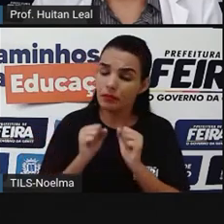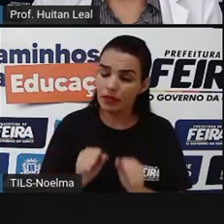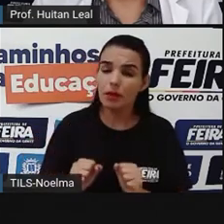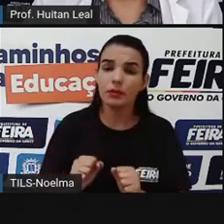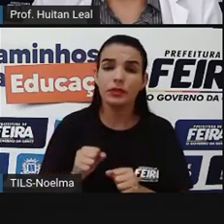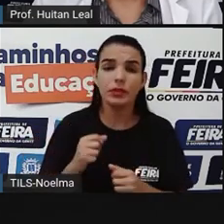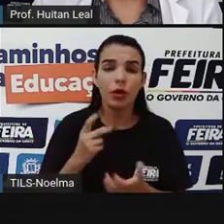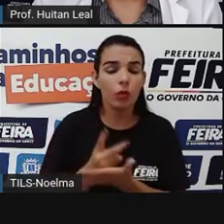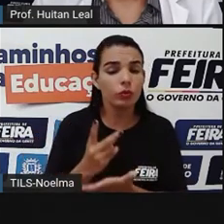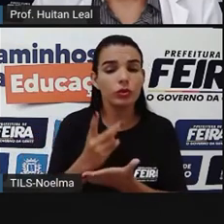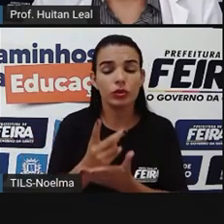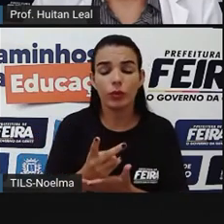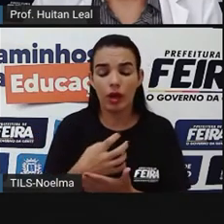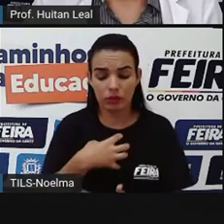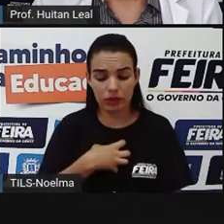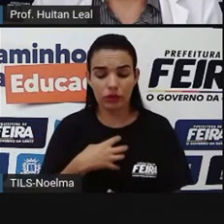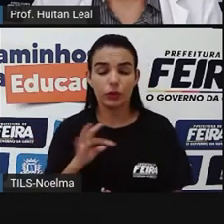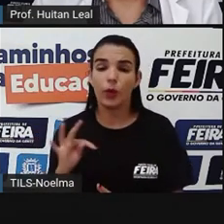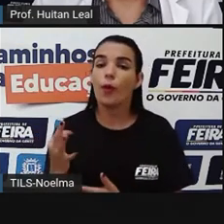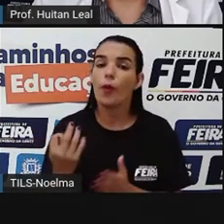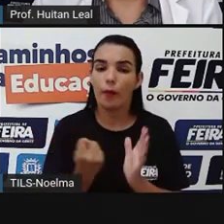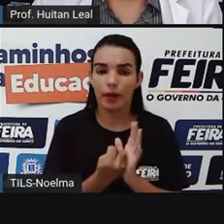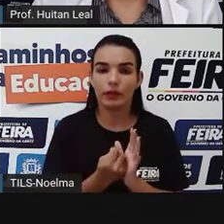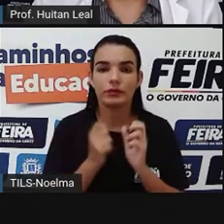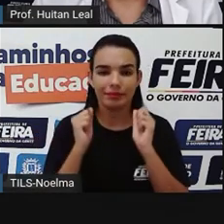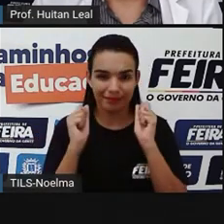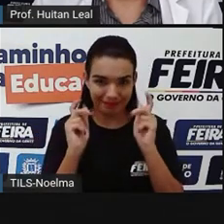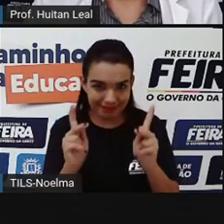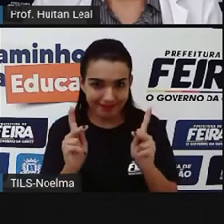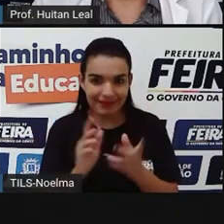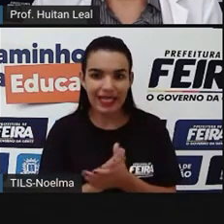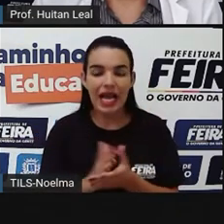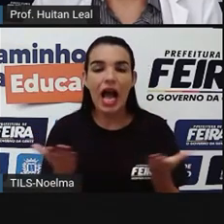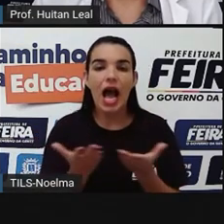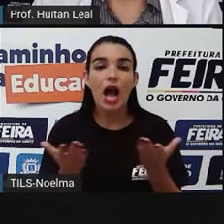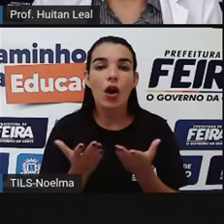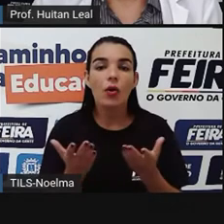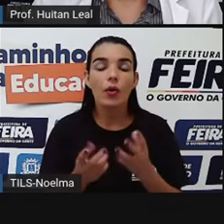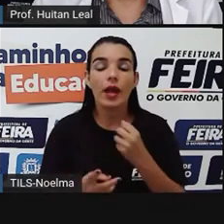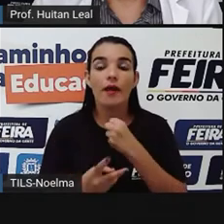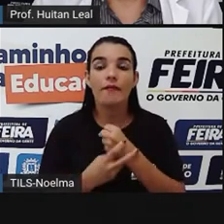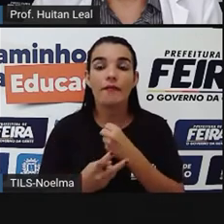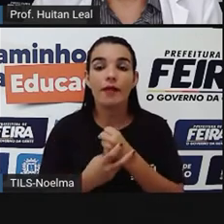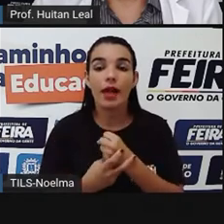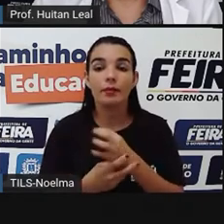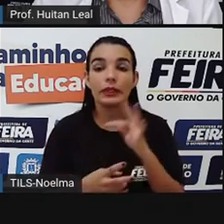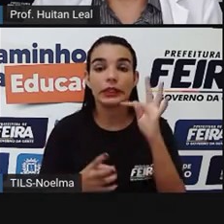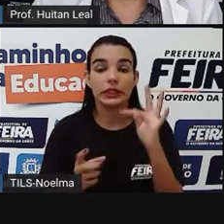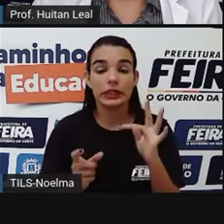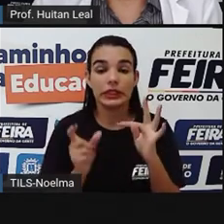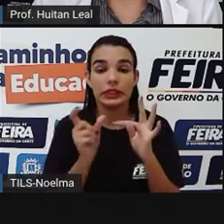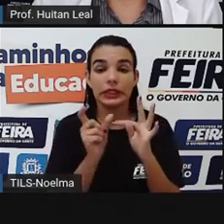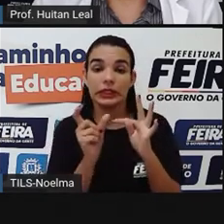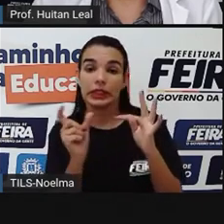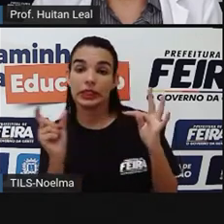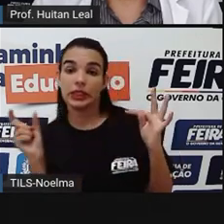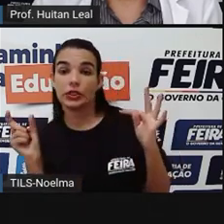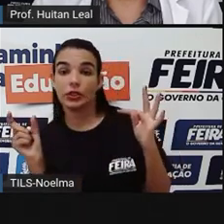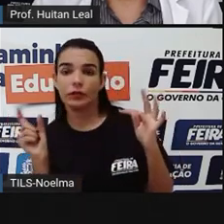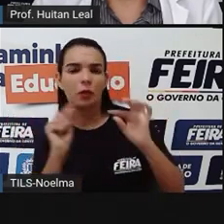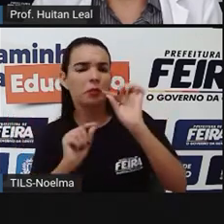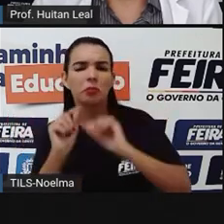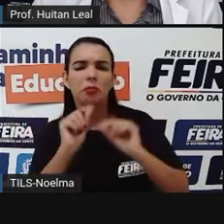tem um sentido completo. Dá um sentido completo à frase. Temos também os verbos transitivos. Os verbos